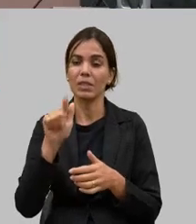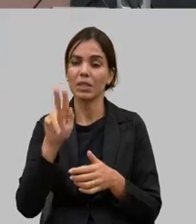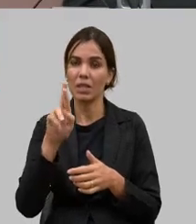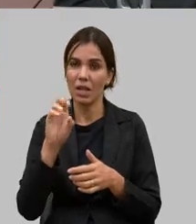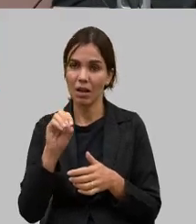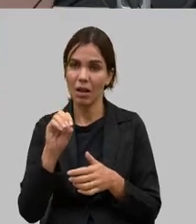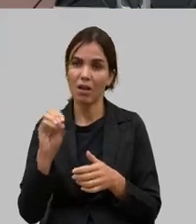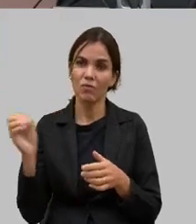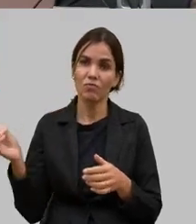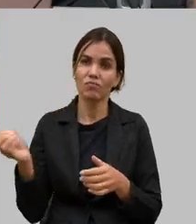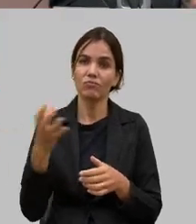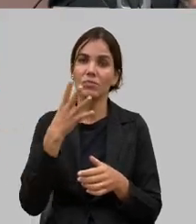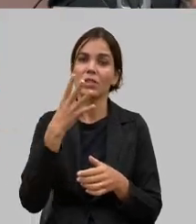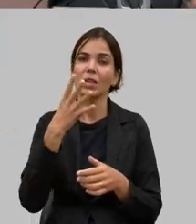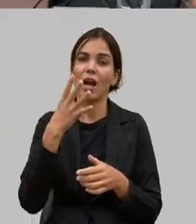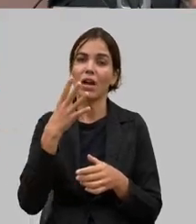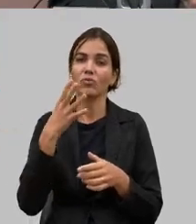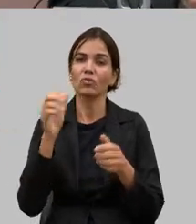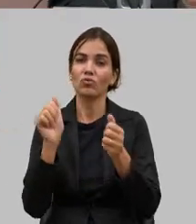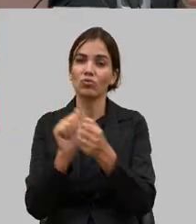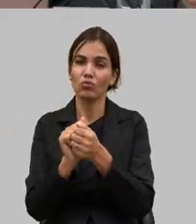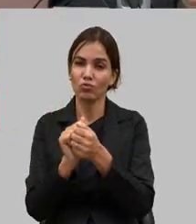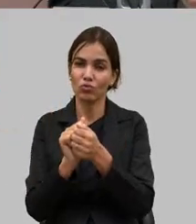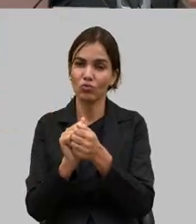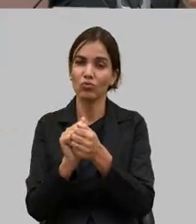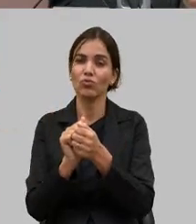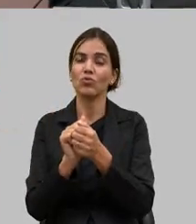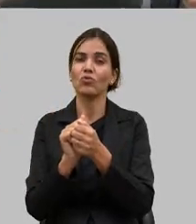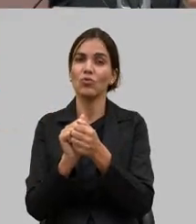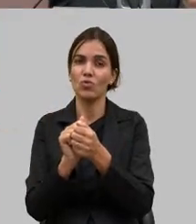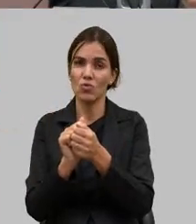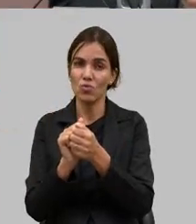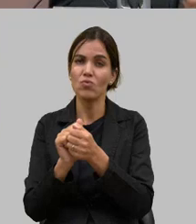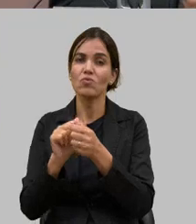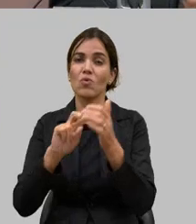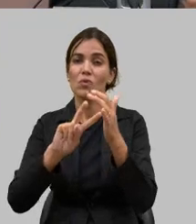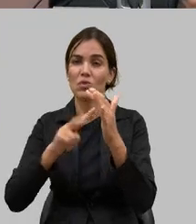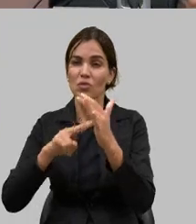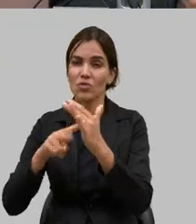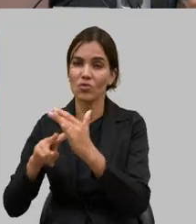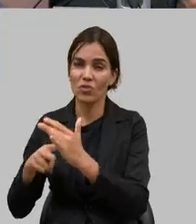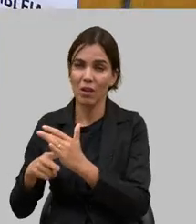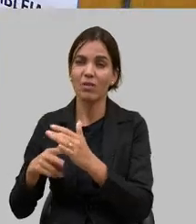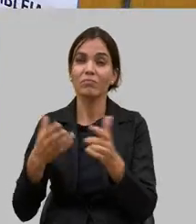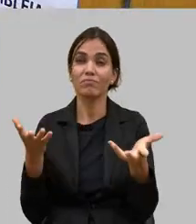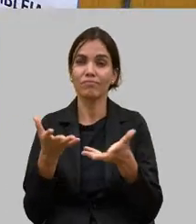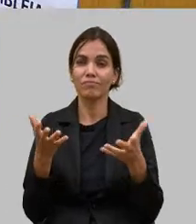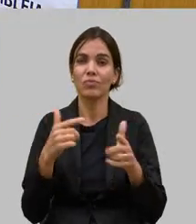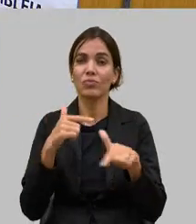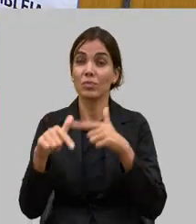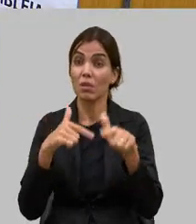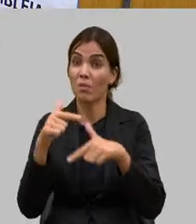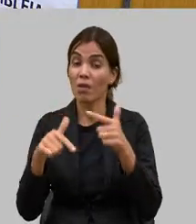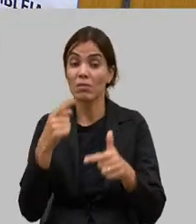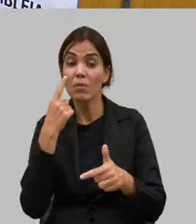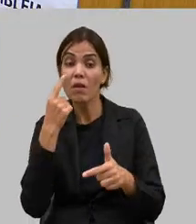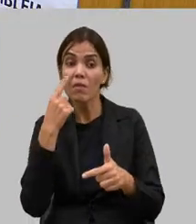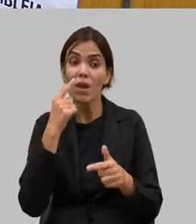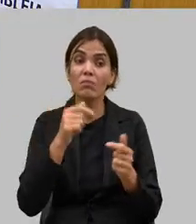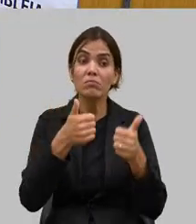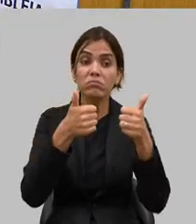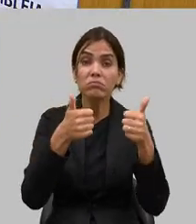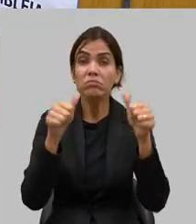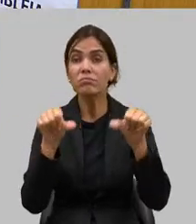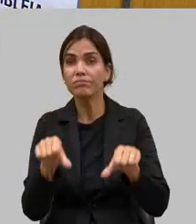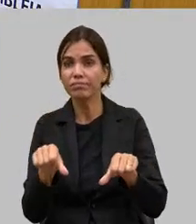temos a Federação da Agricultura através dos 401 sindicatos hoje trabalhando também para poder ver se está funcionando o que o CEMIG falou